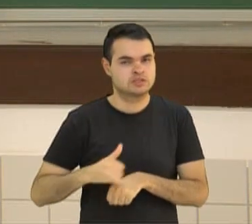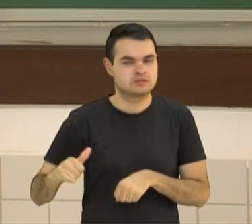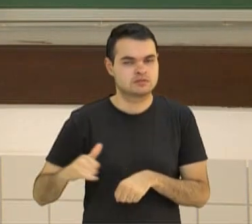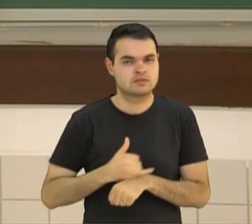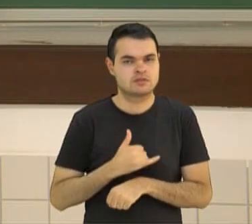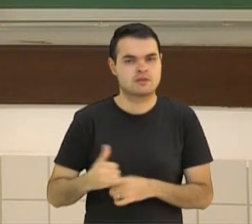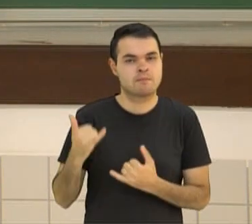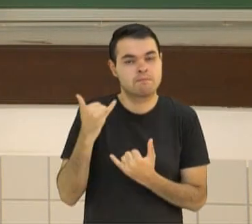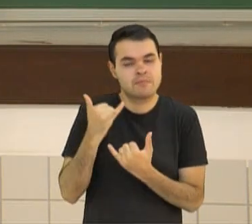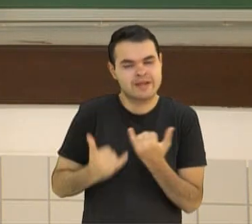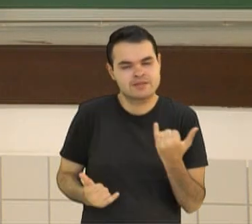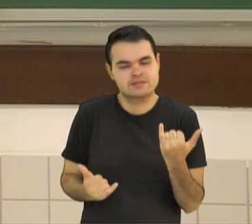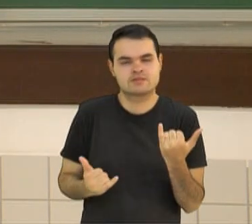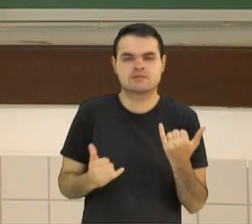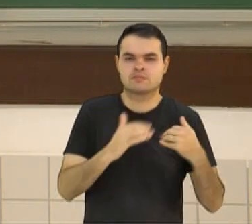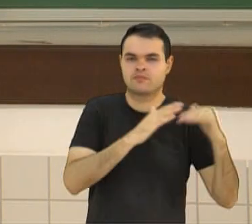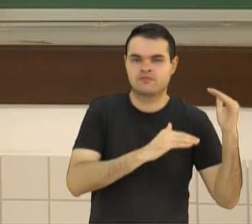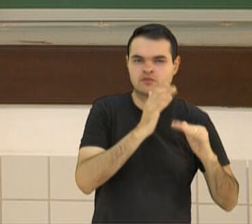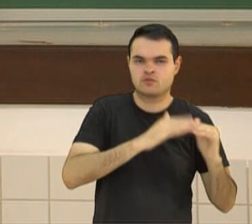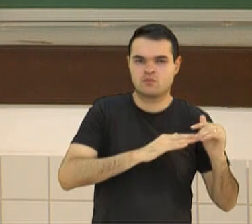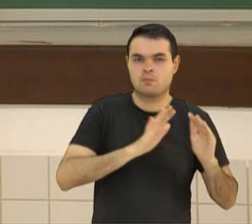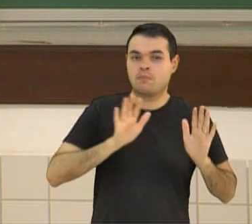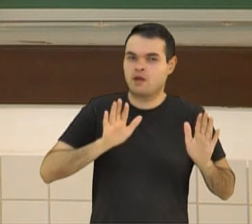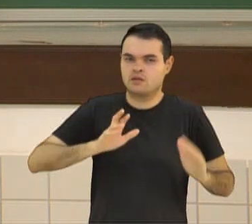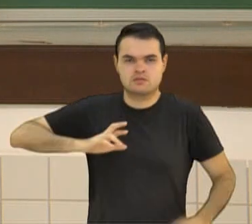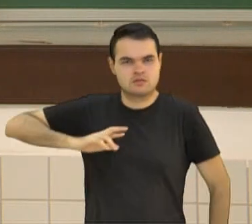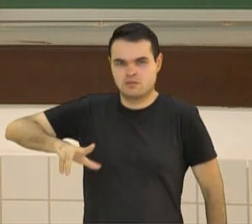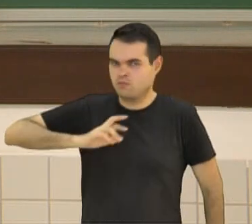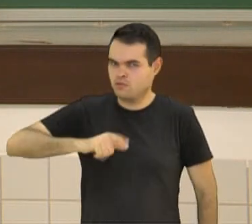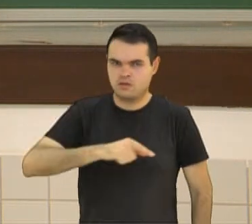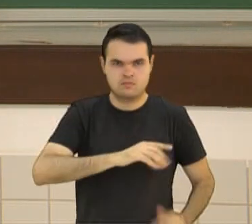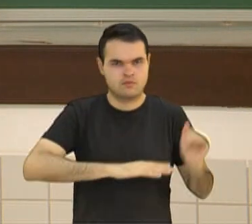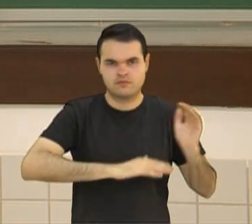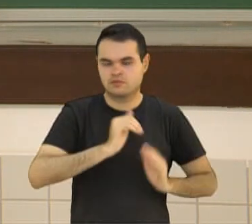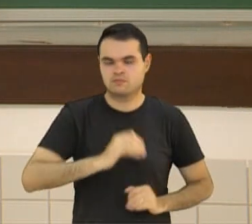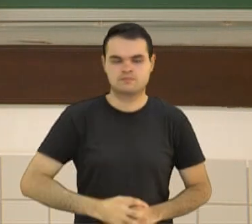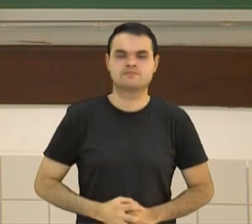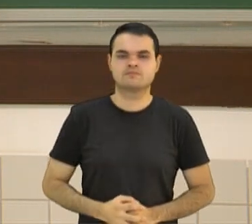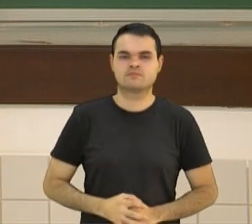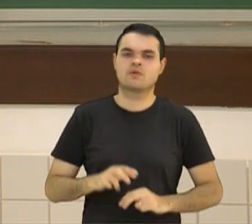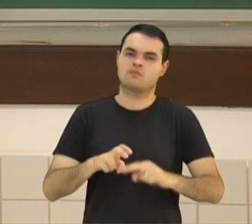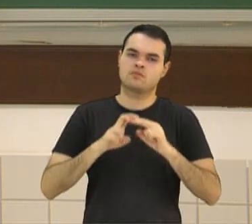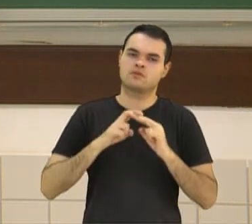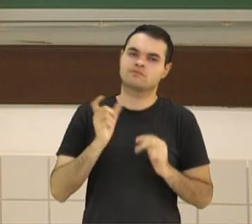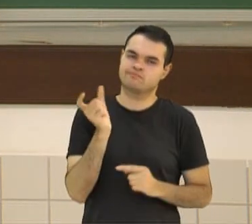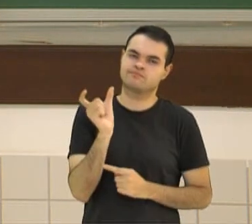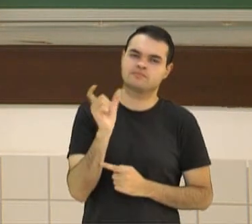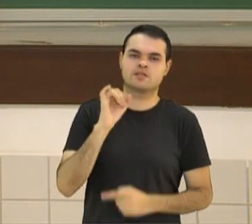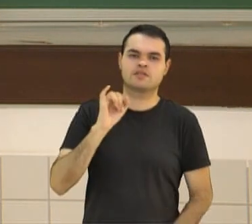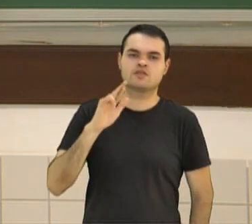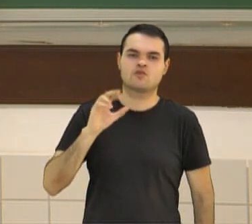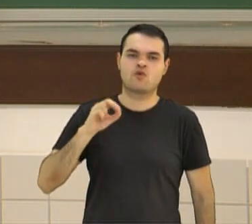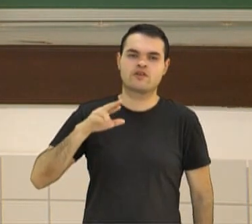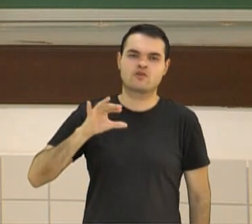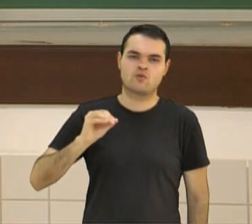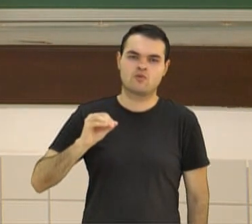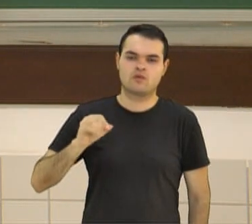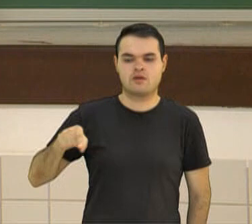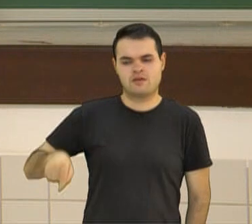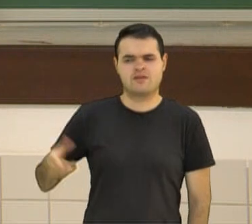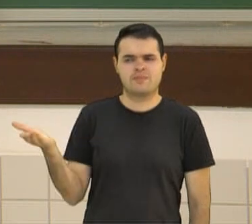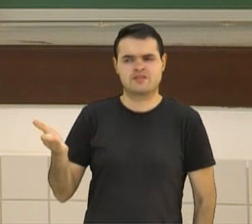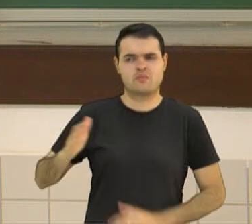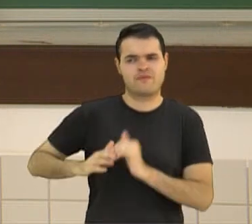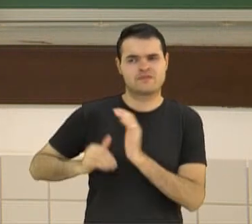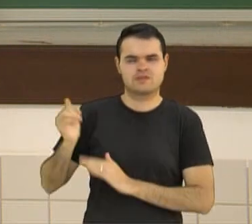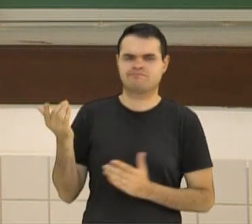se fosse uma profissão, mas não é, ok? Por isso é irônico dizer que é um mendigo profissional,